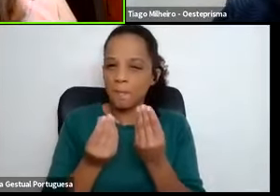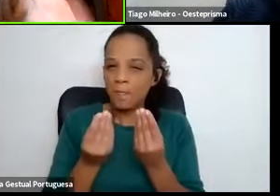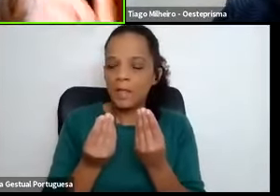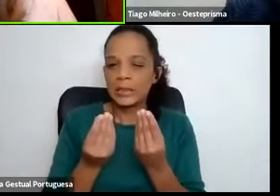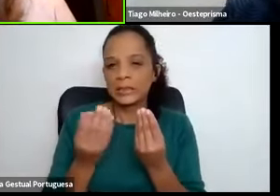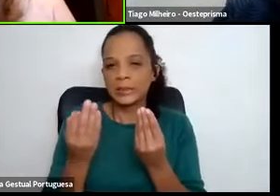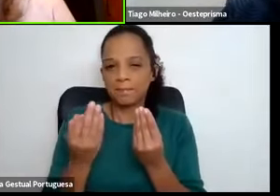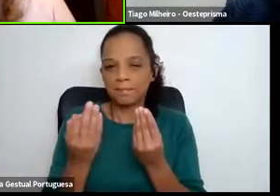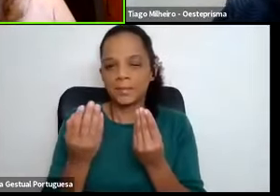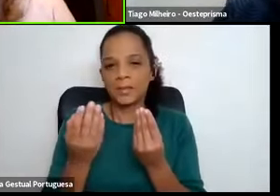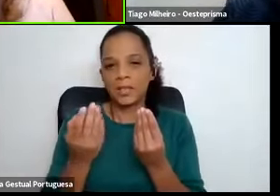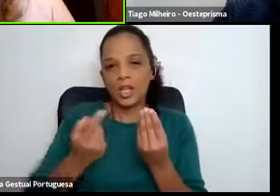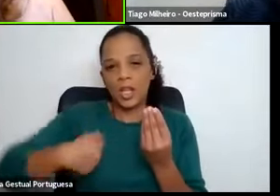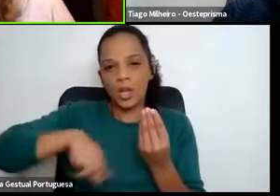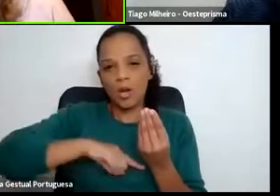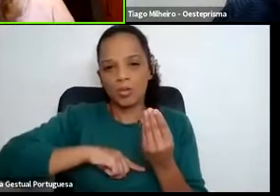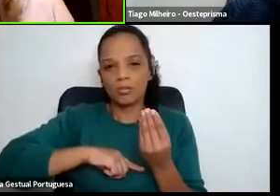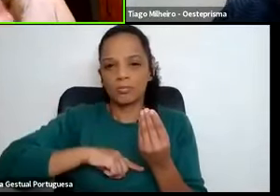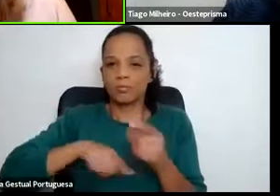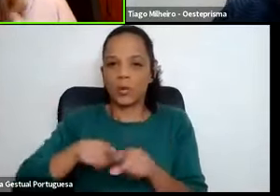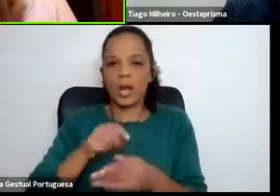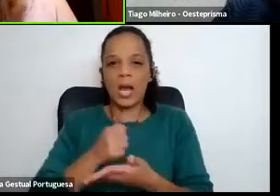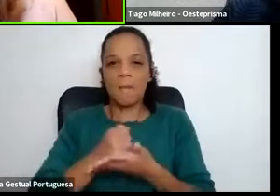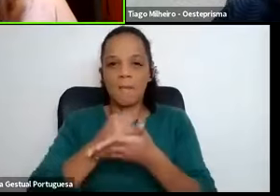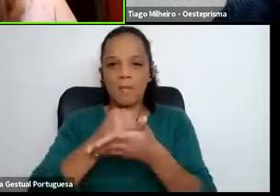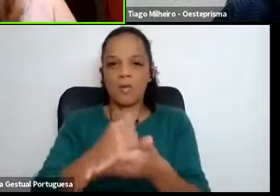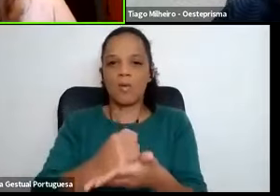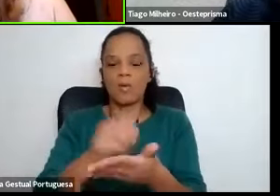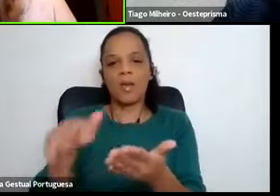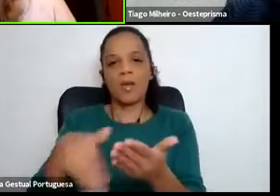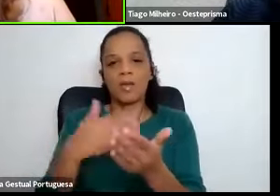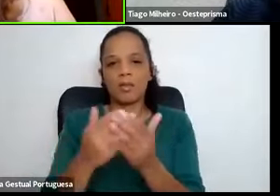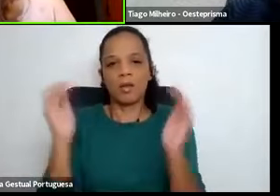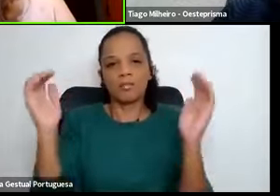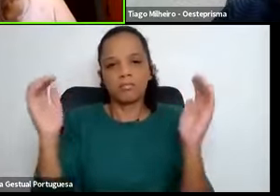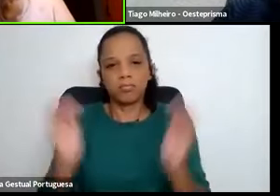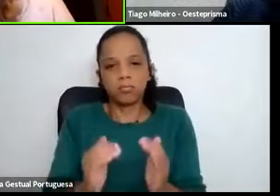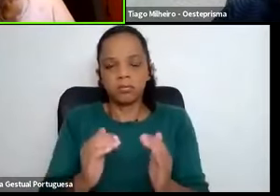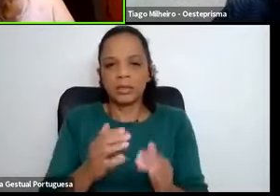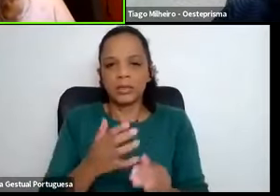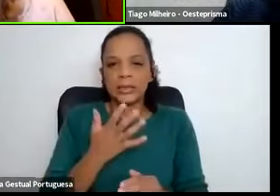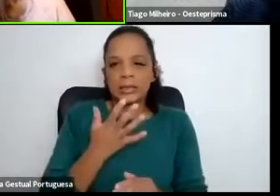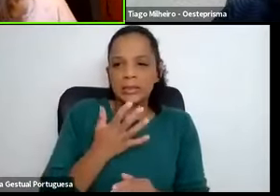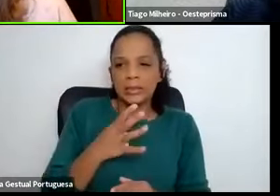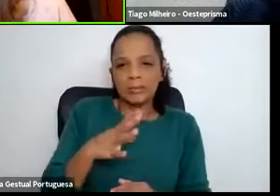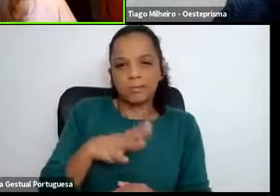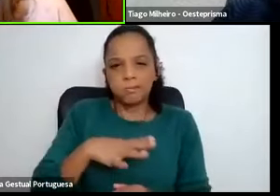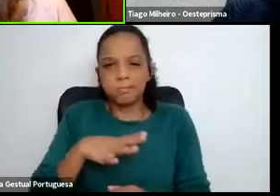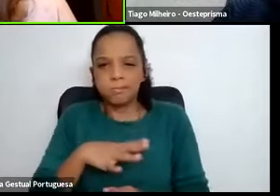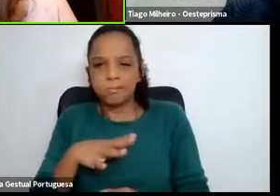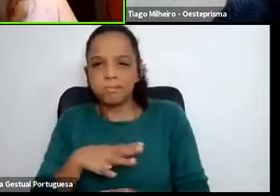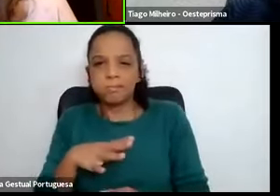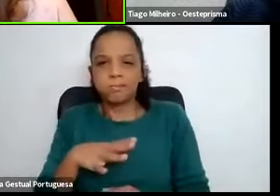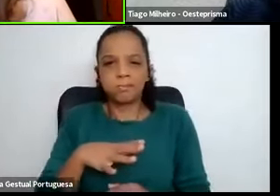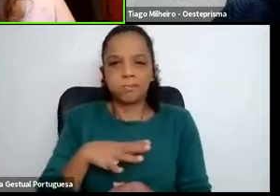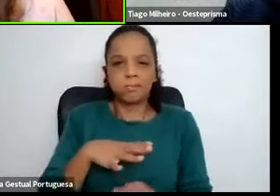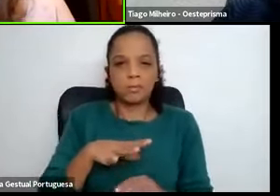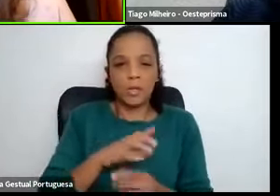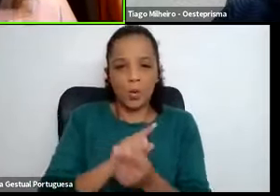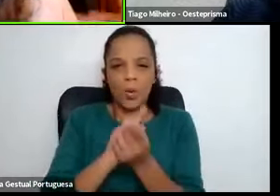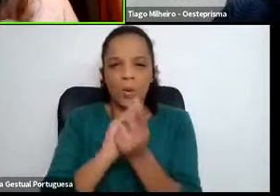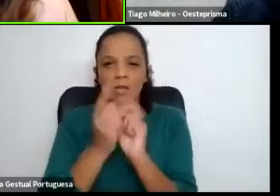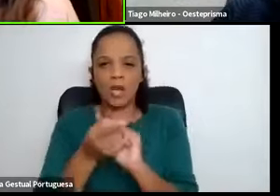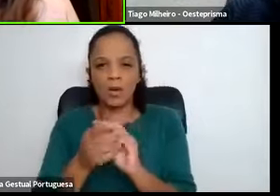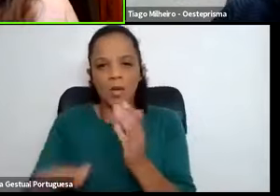sermos um ponto de apoio para diminuir esses receios e aumentar essas confianças,